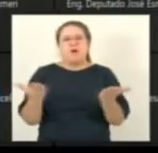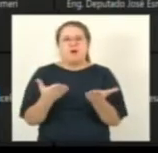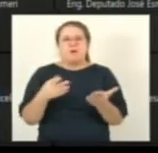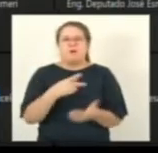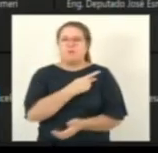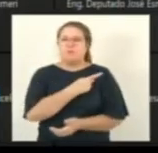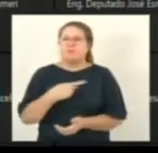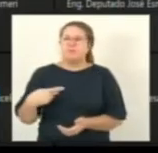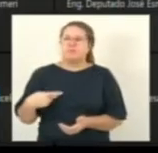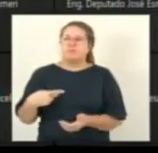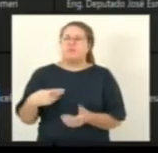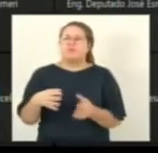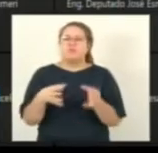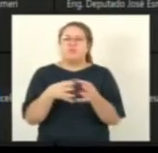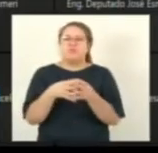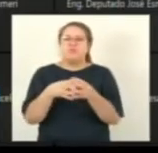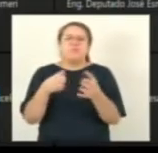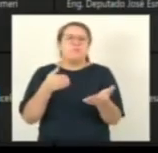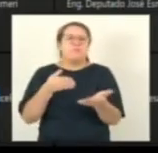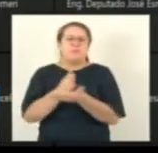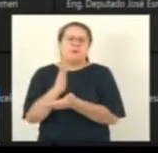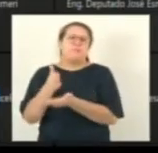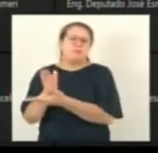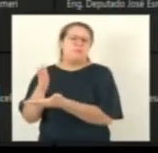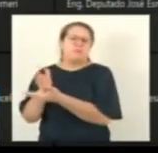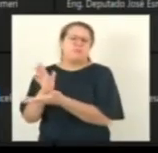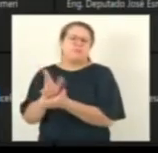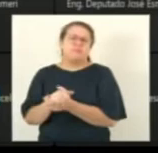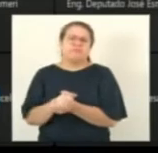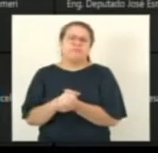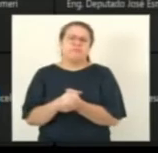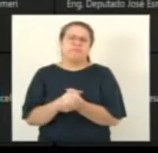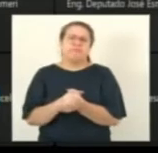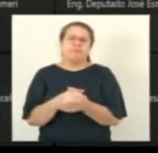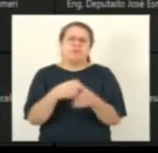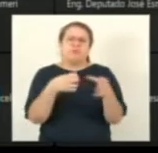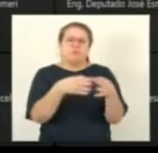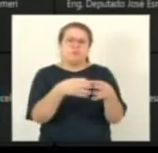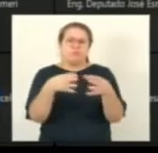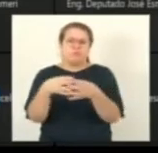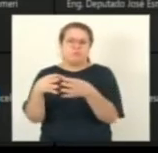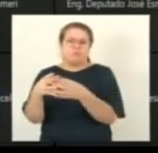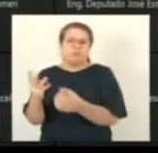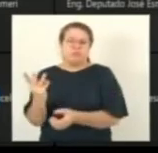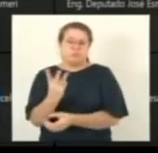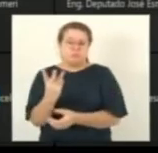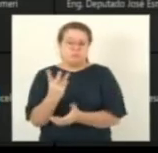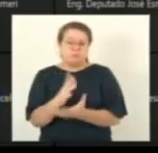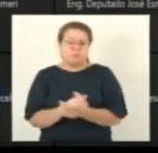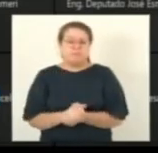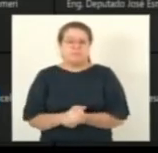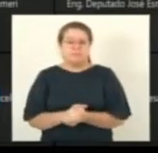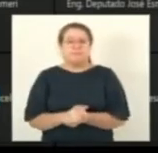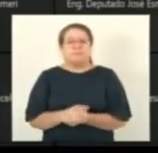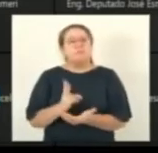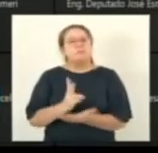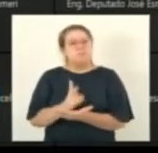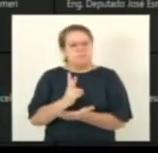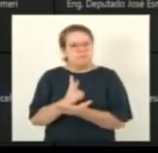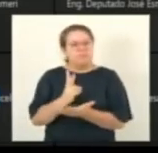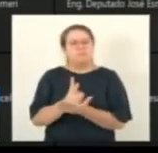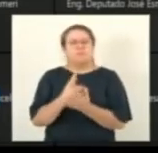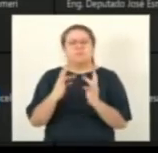aprovada na reunião conjunto das comissões de justiça de finanças de defesa do consumidor sempre por